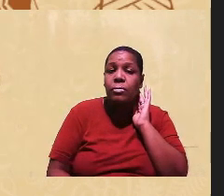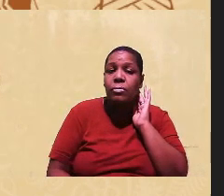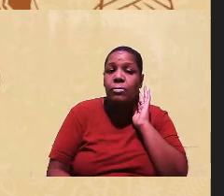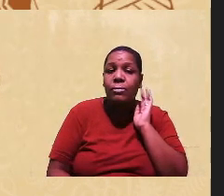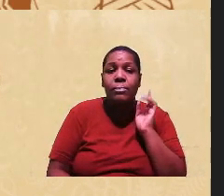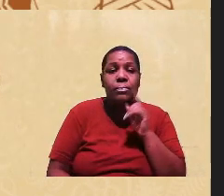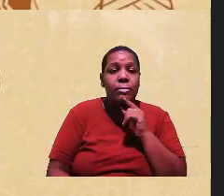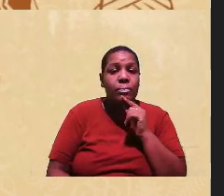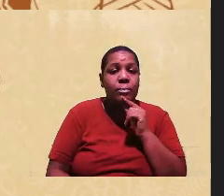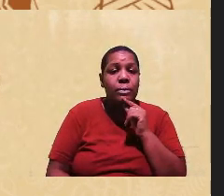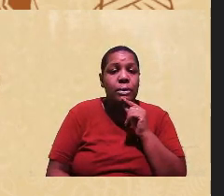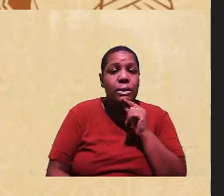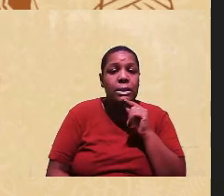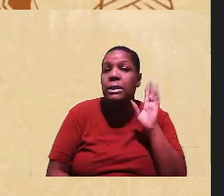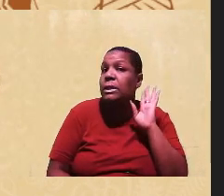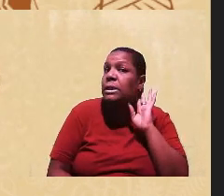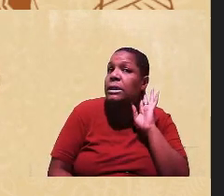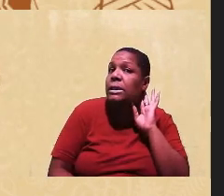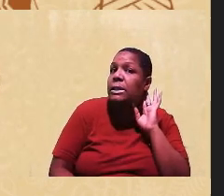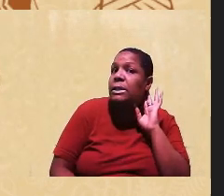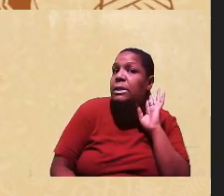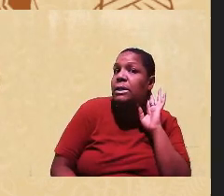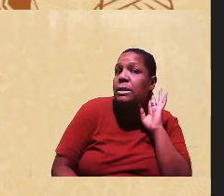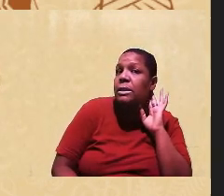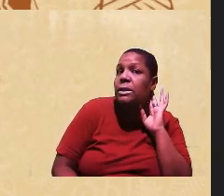Sumiu a sua voz, para mim.